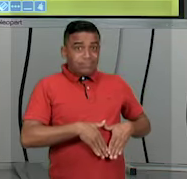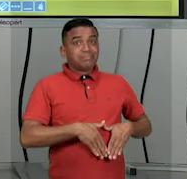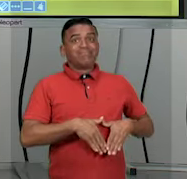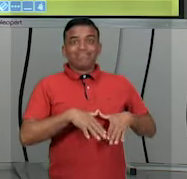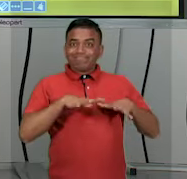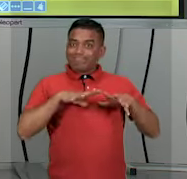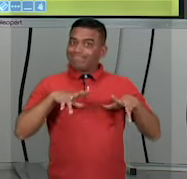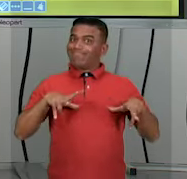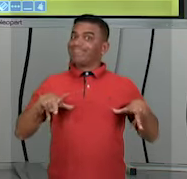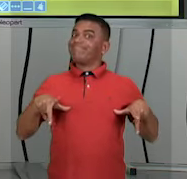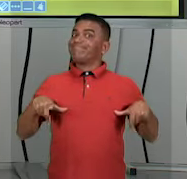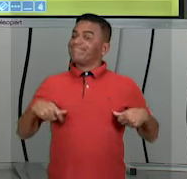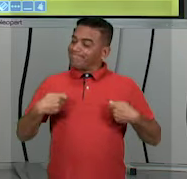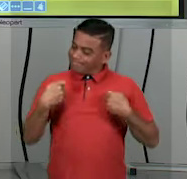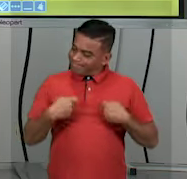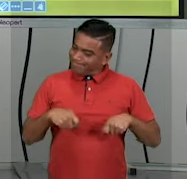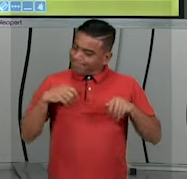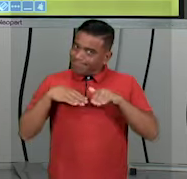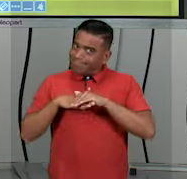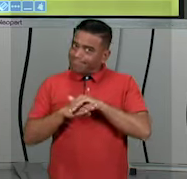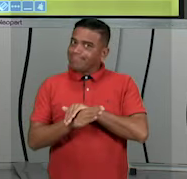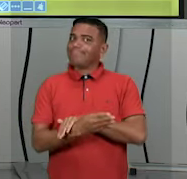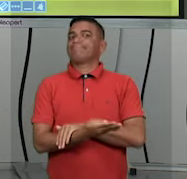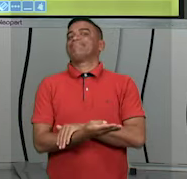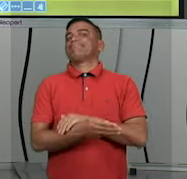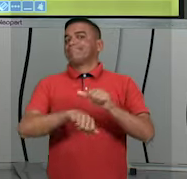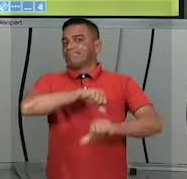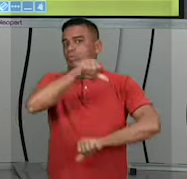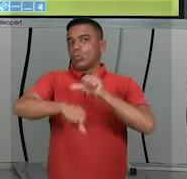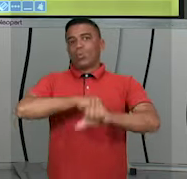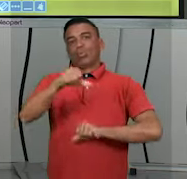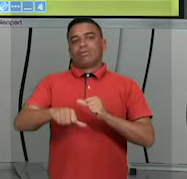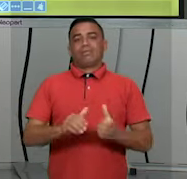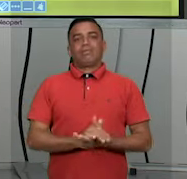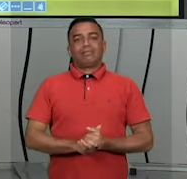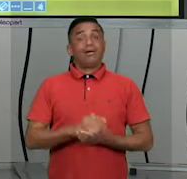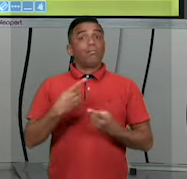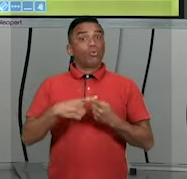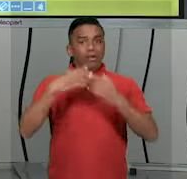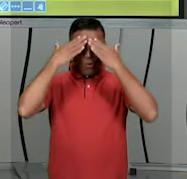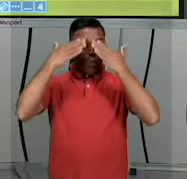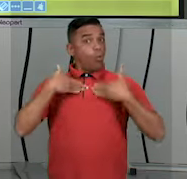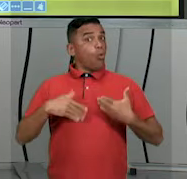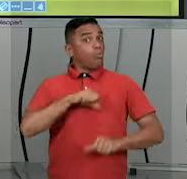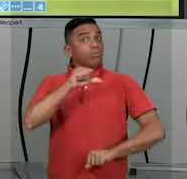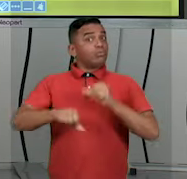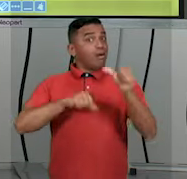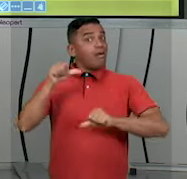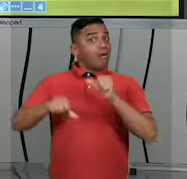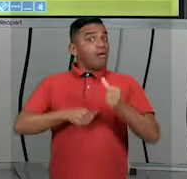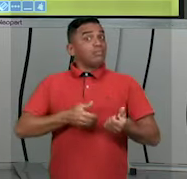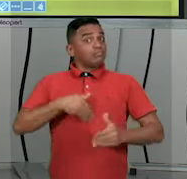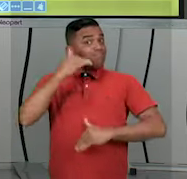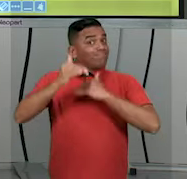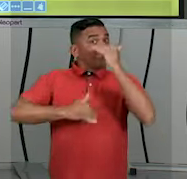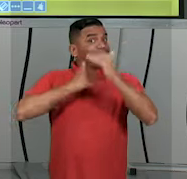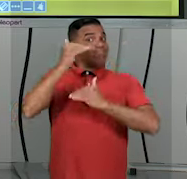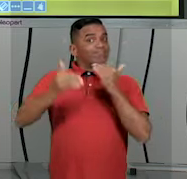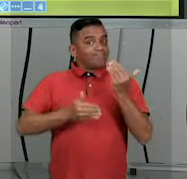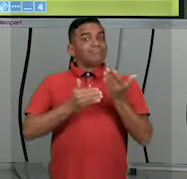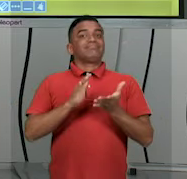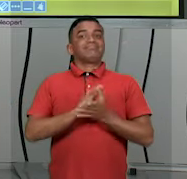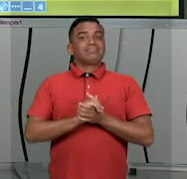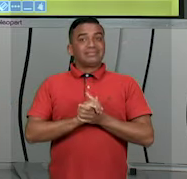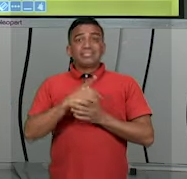higiene também precisam mudar nessa época. Porque o seu corpo está mudando, as secreções do seu